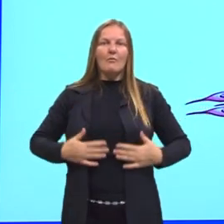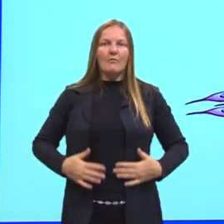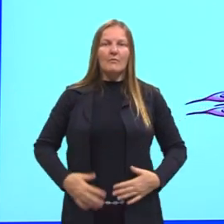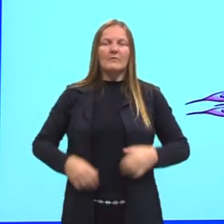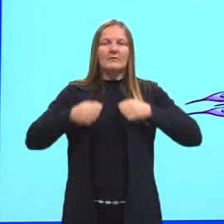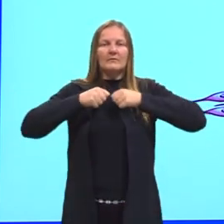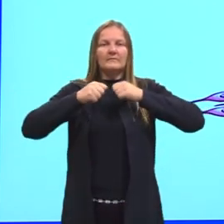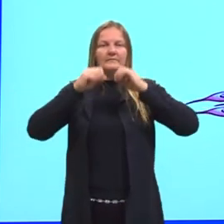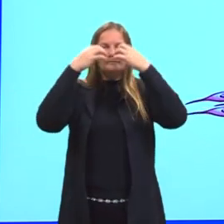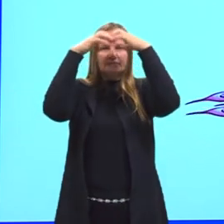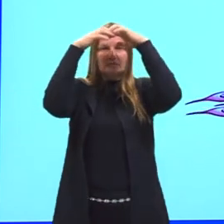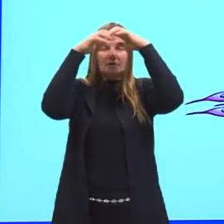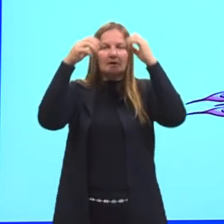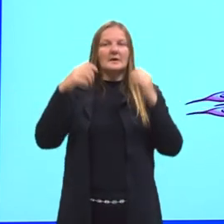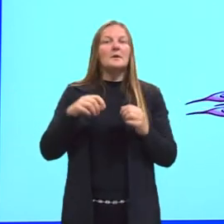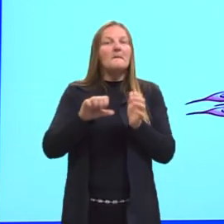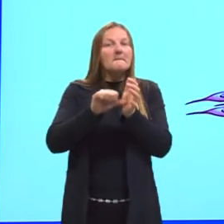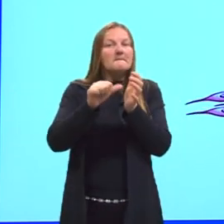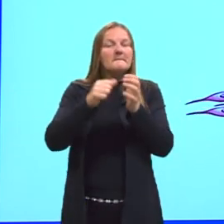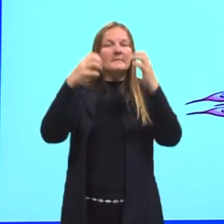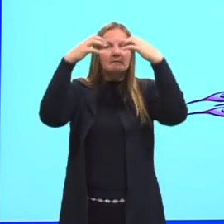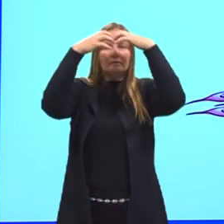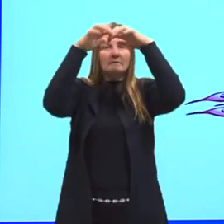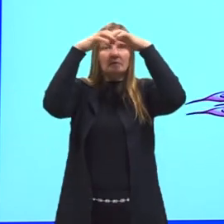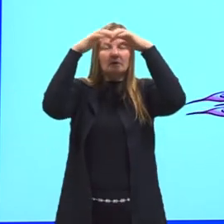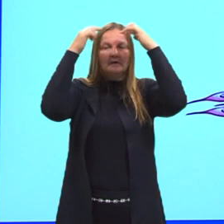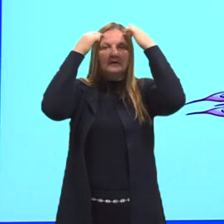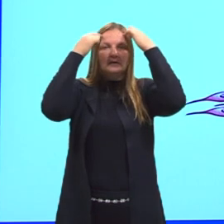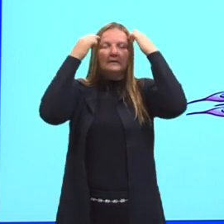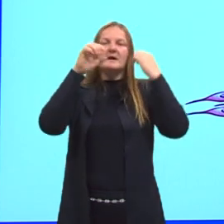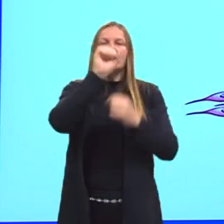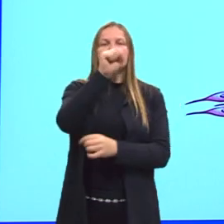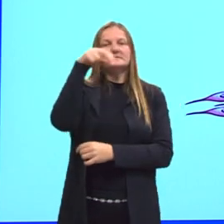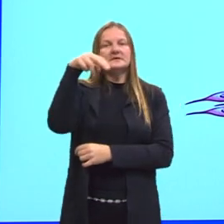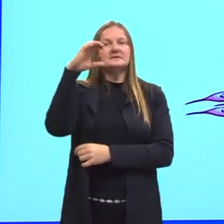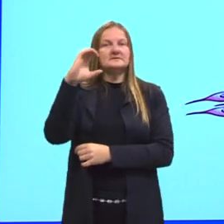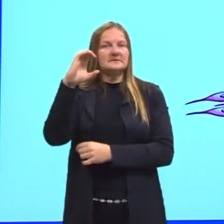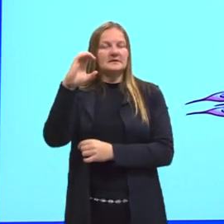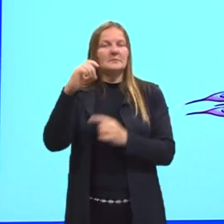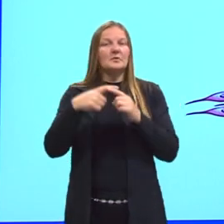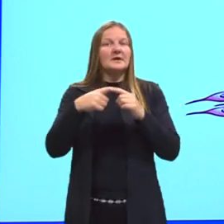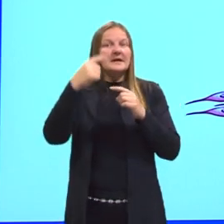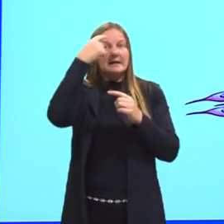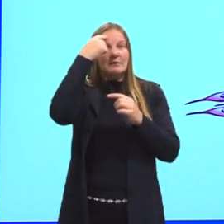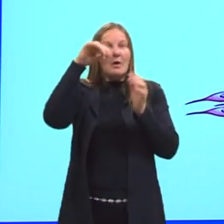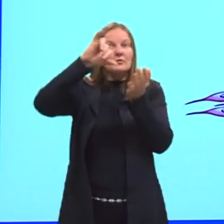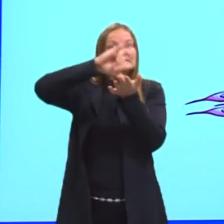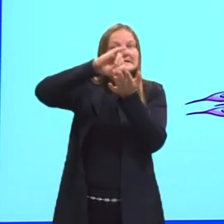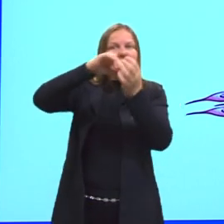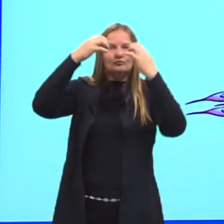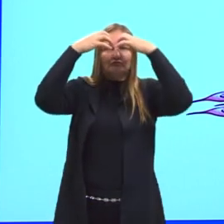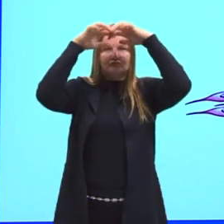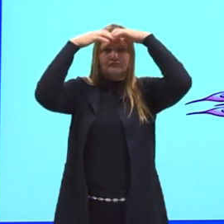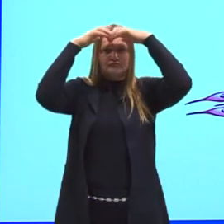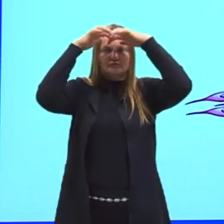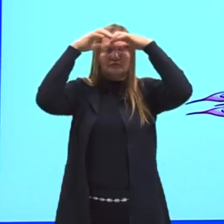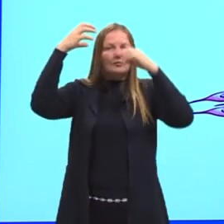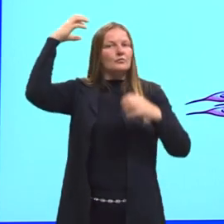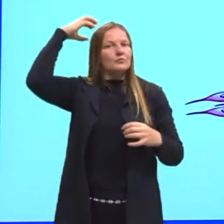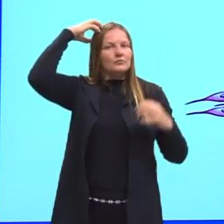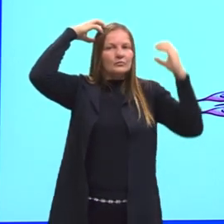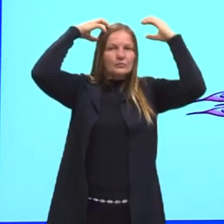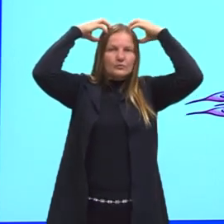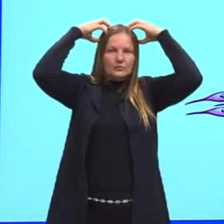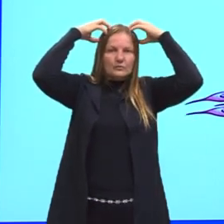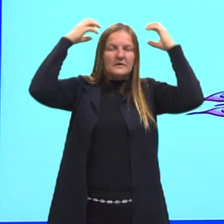sistema nervoso central, que a sigla é SNC, que é formado pelo encéfalo